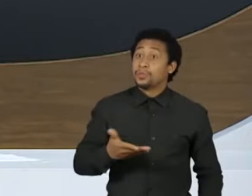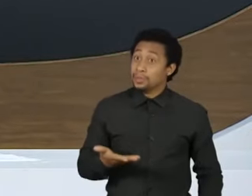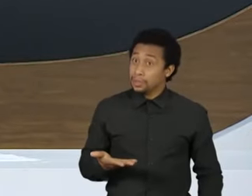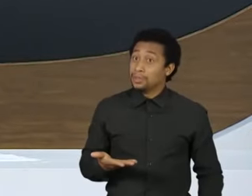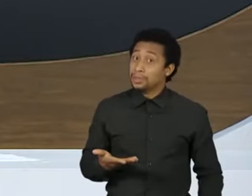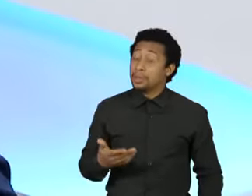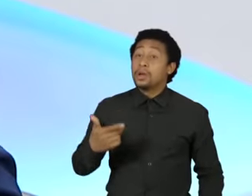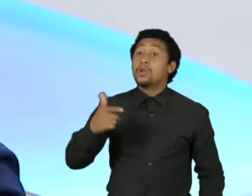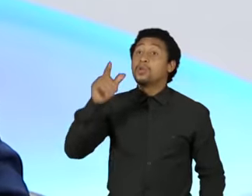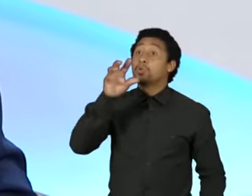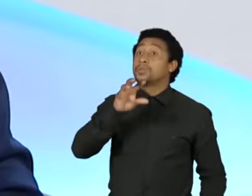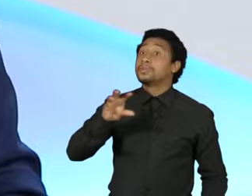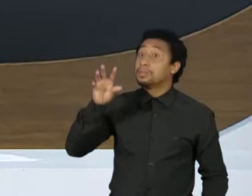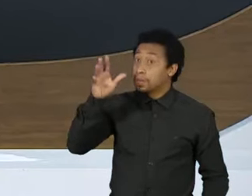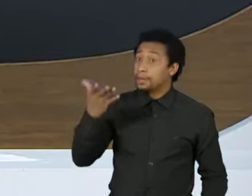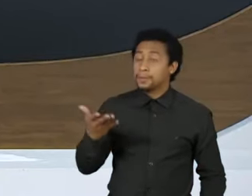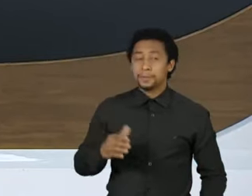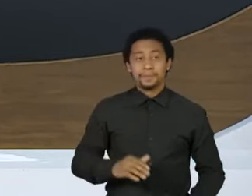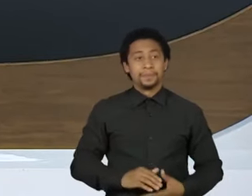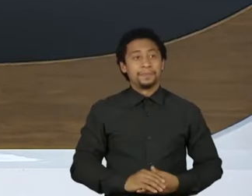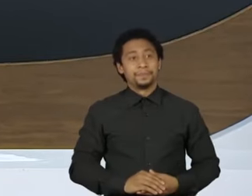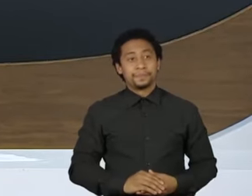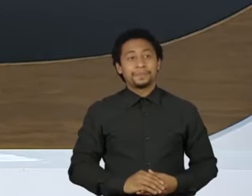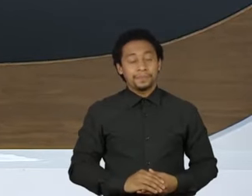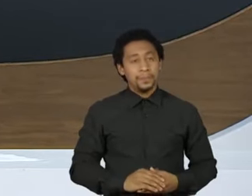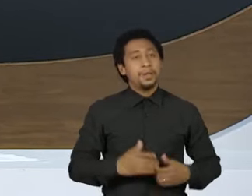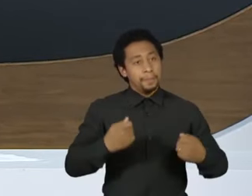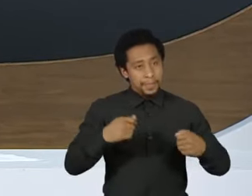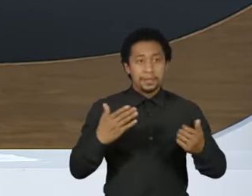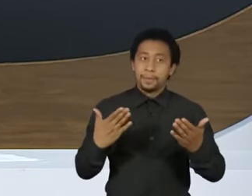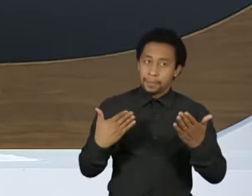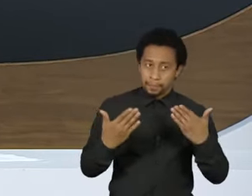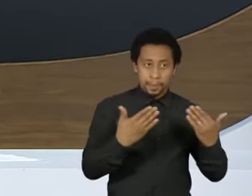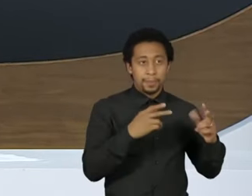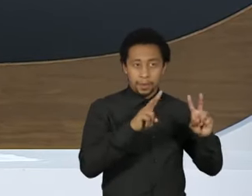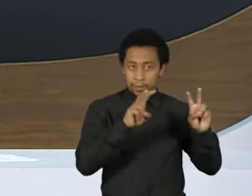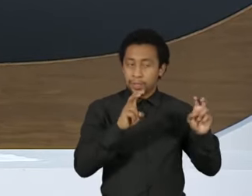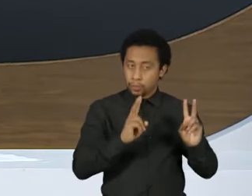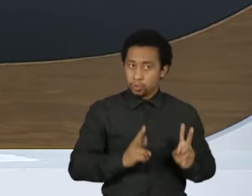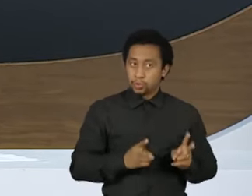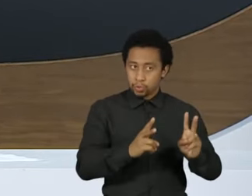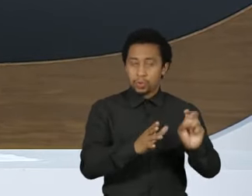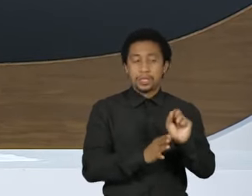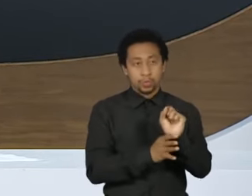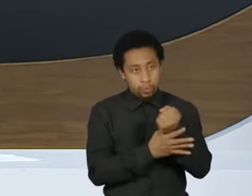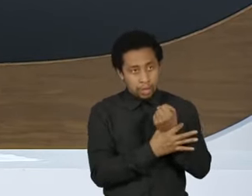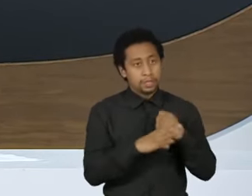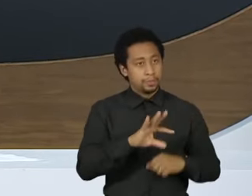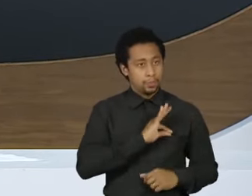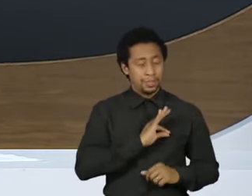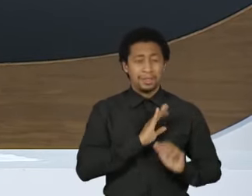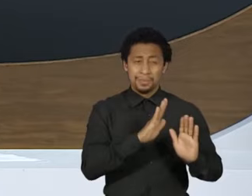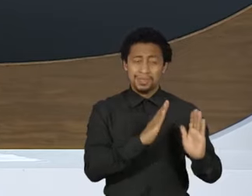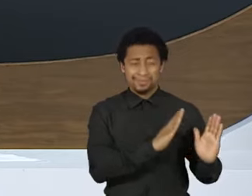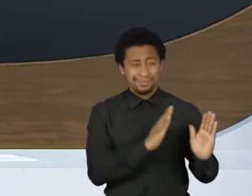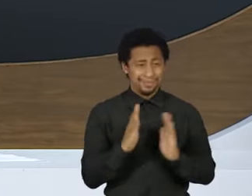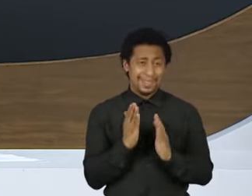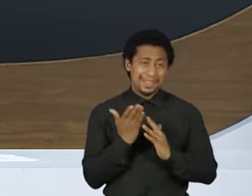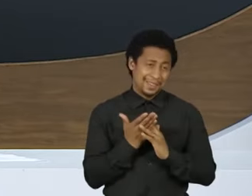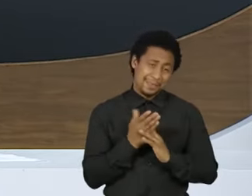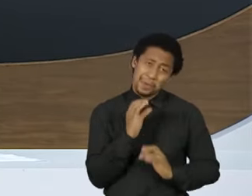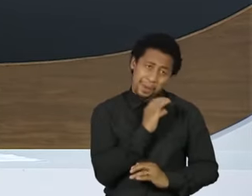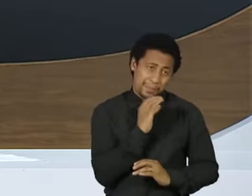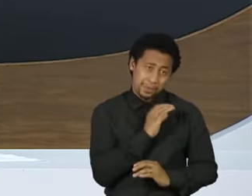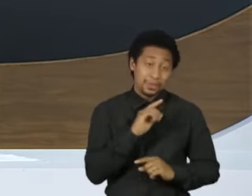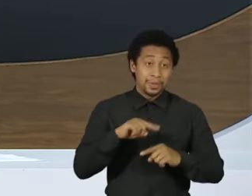outras circunstâncias. Eu acho que a gente ainda tem que tratar desse tema. Não esgotou esse tema da segurança e das polícias, mas eu preciso fazer um outro intervalo.